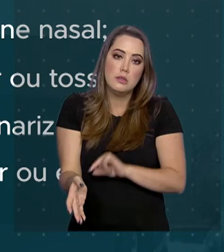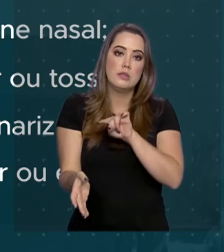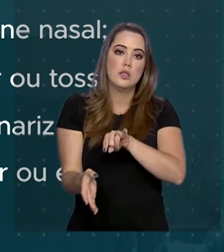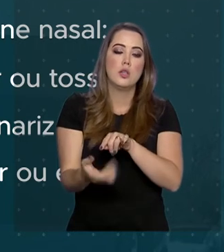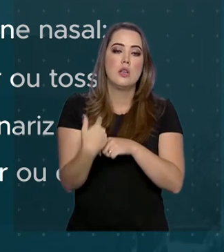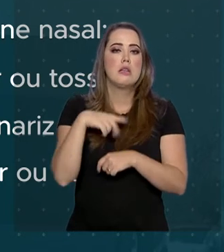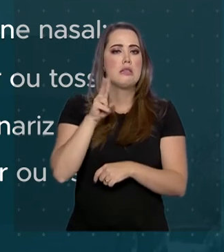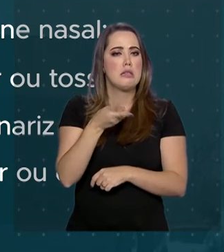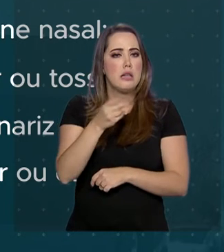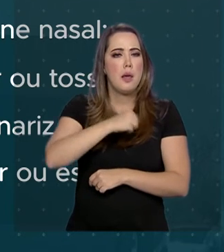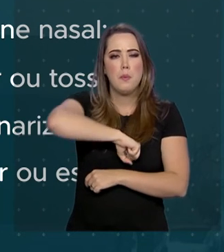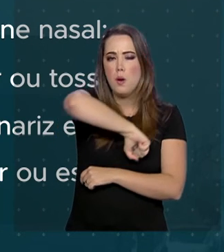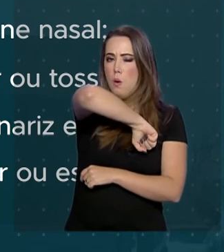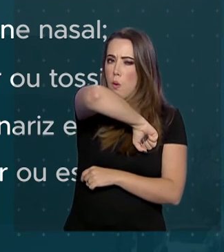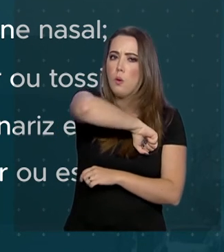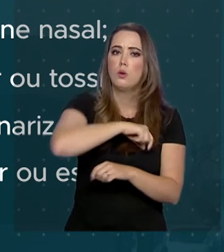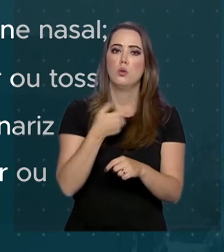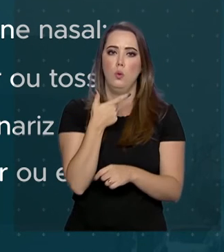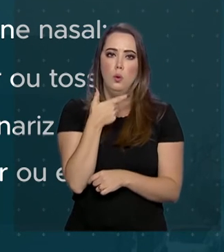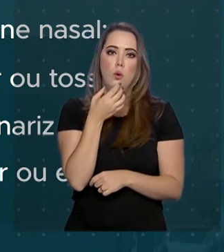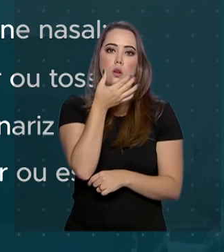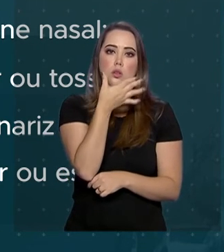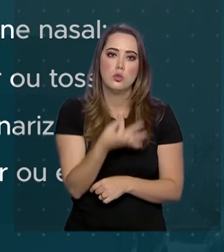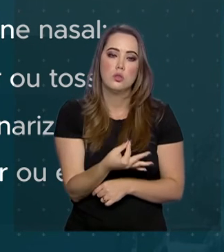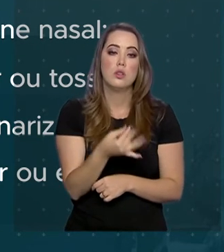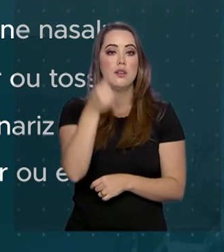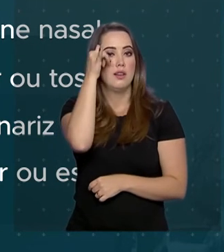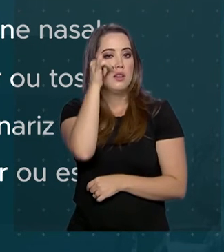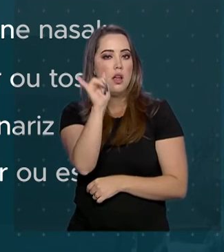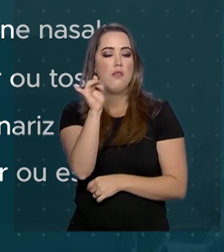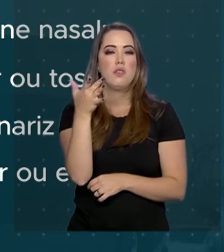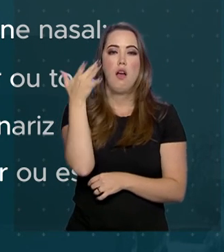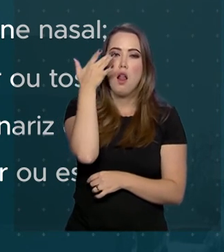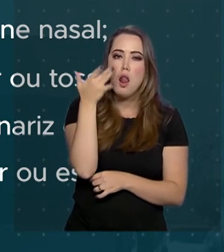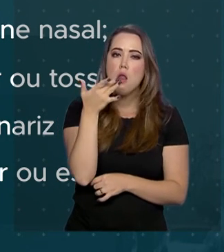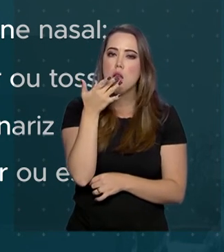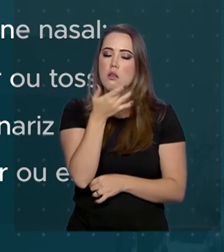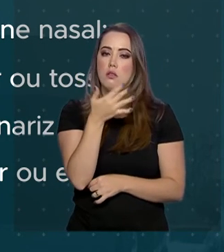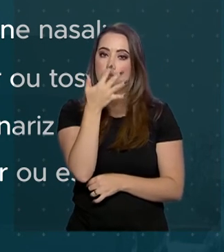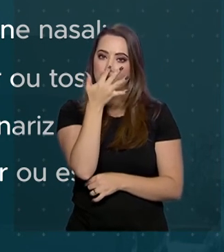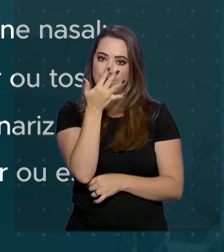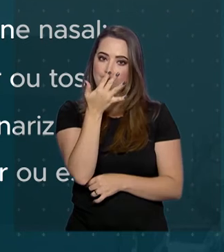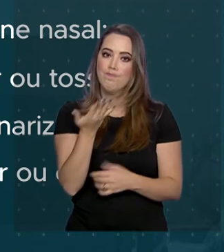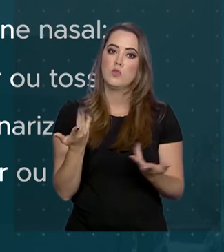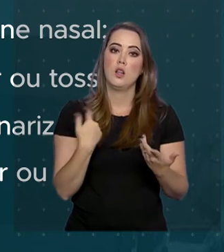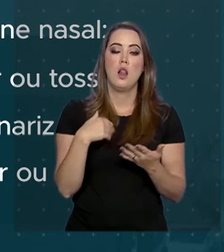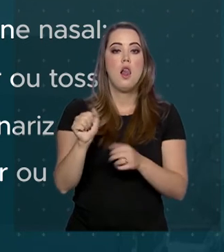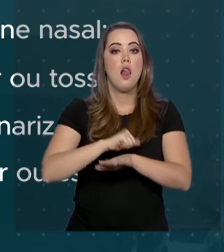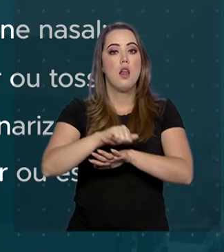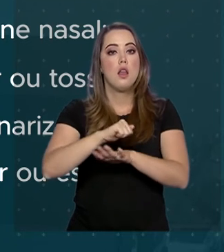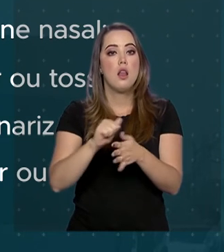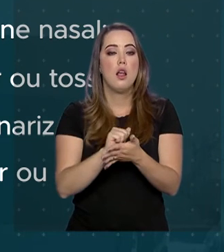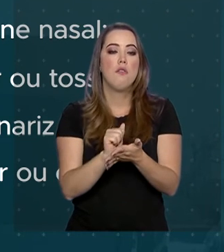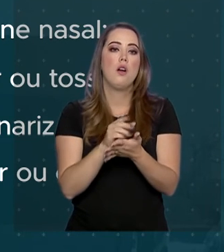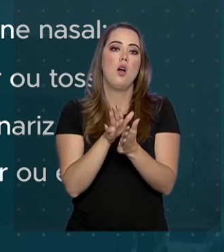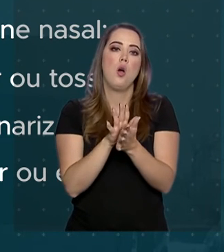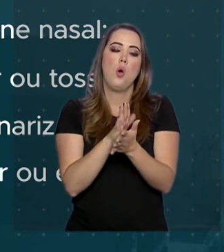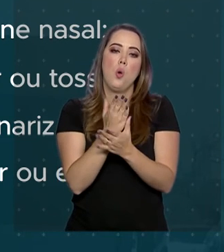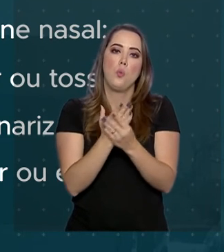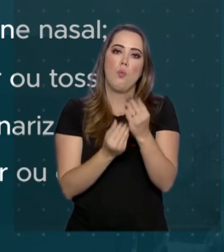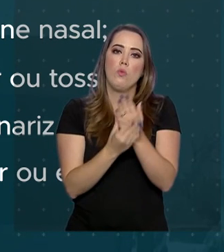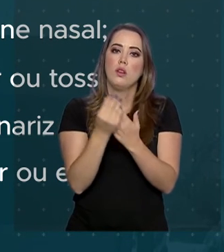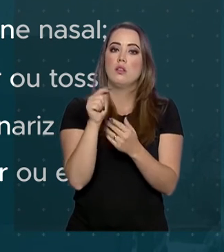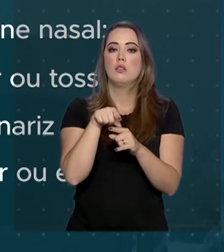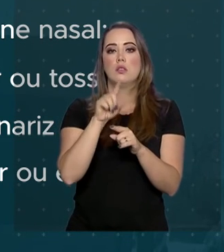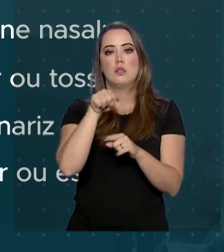nariz e boca quando espirrar ou tossir. Evitar tocar as mucosas dos olhos, nariz e boca. Lavar ou higienizar as mãos